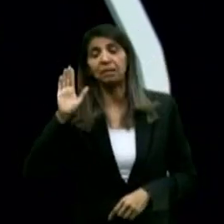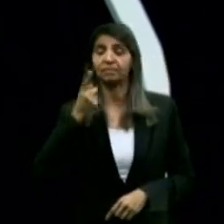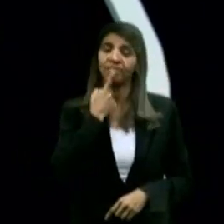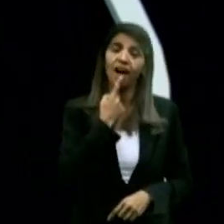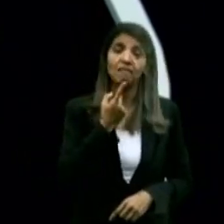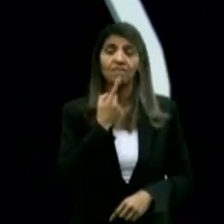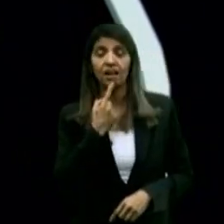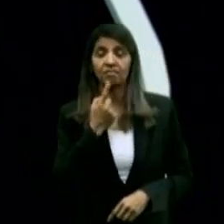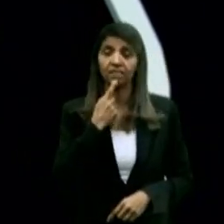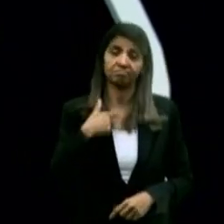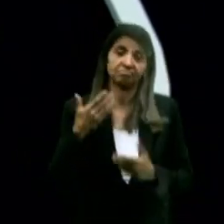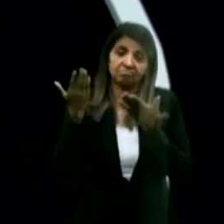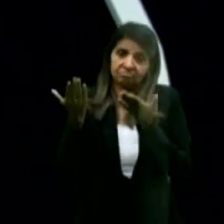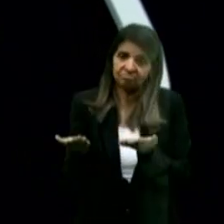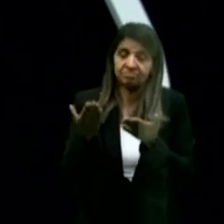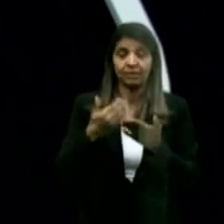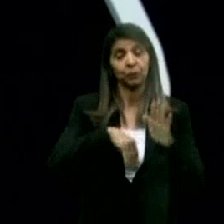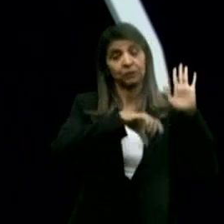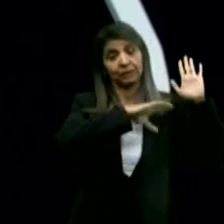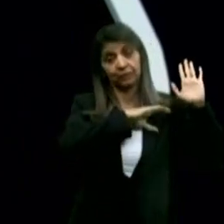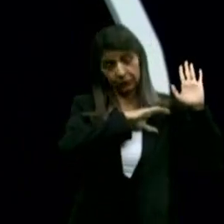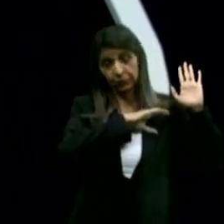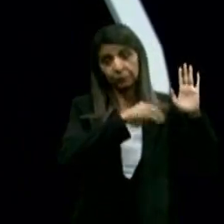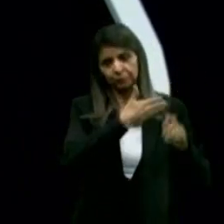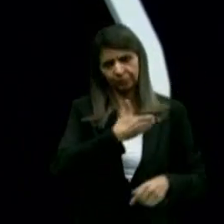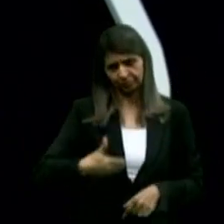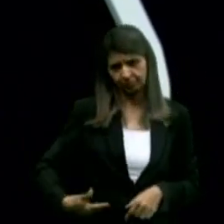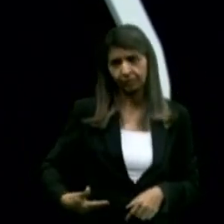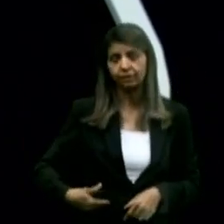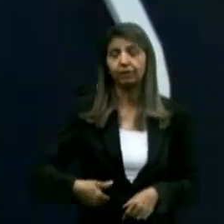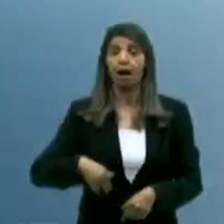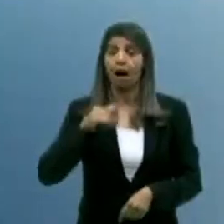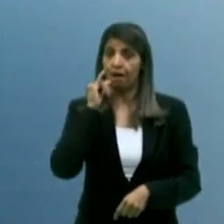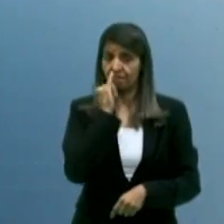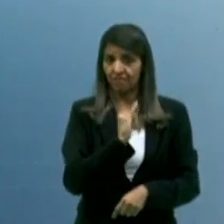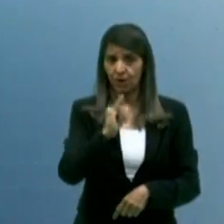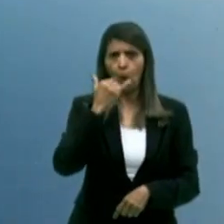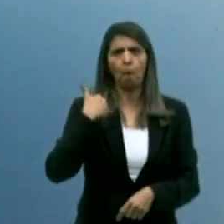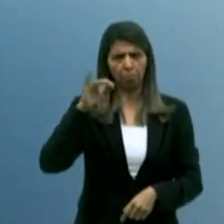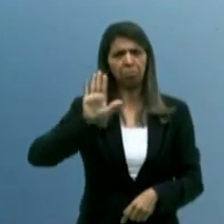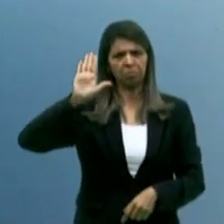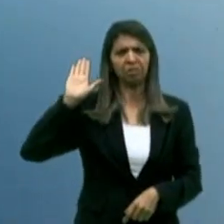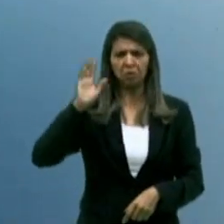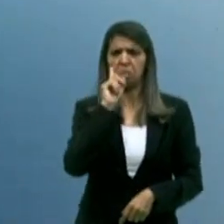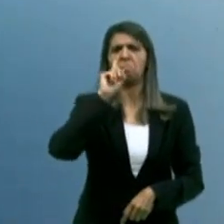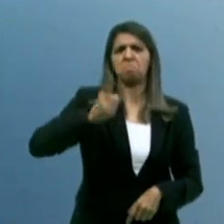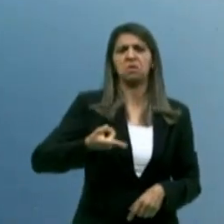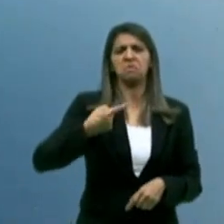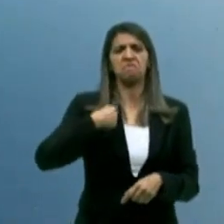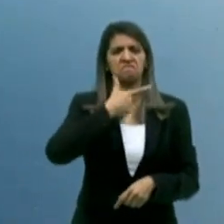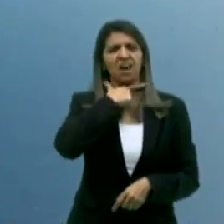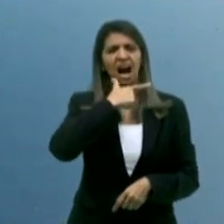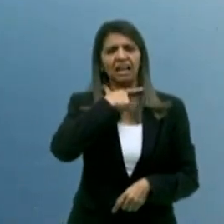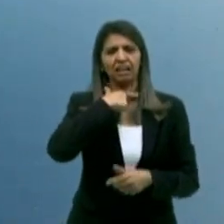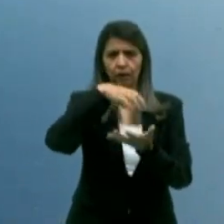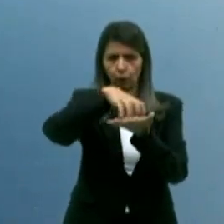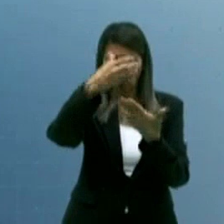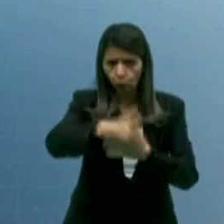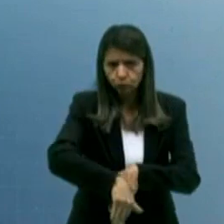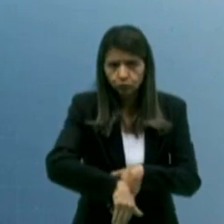governador candidato que prometeu todo ano mil vagas para concurso e até hoje não saiu do papel.